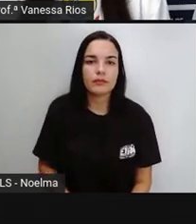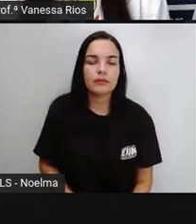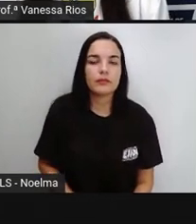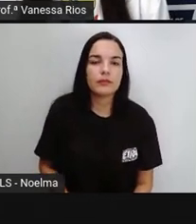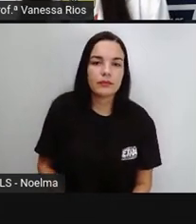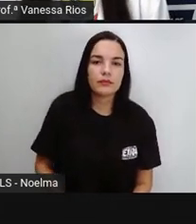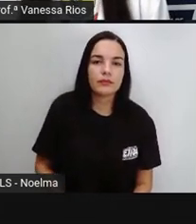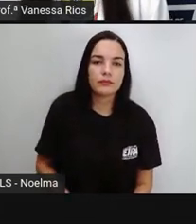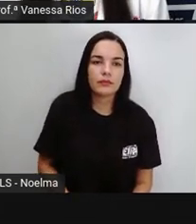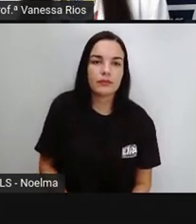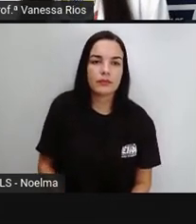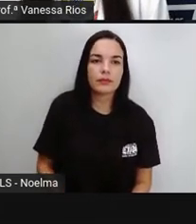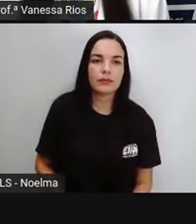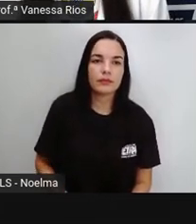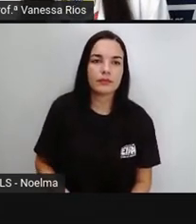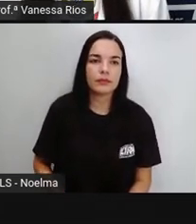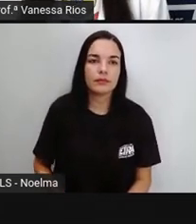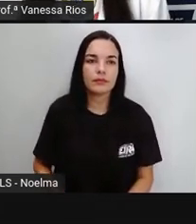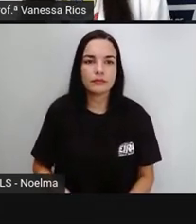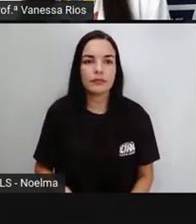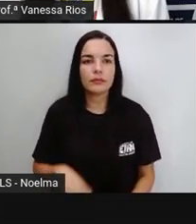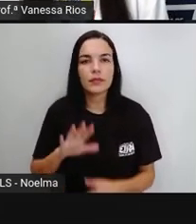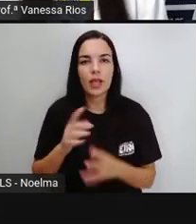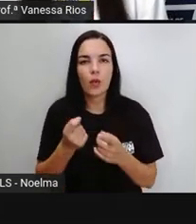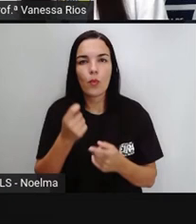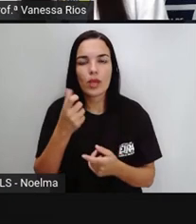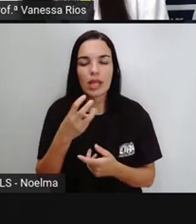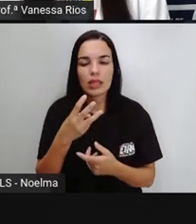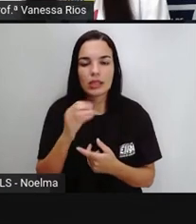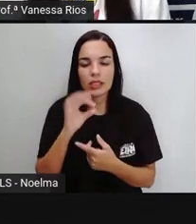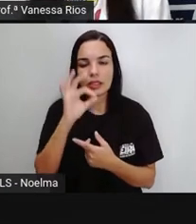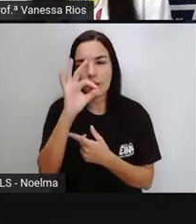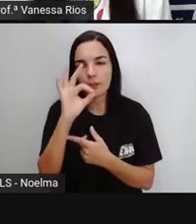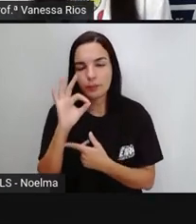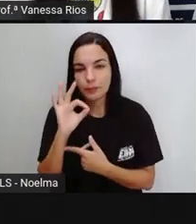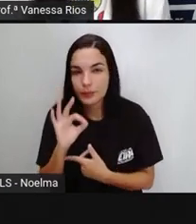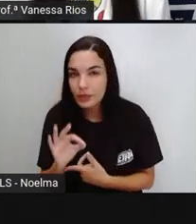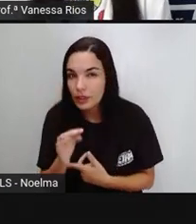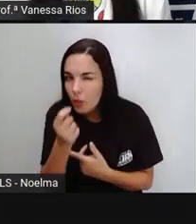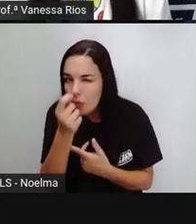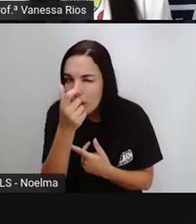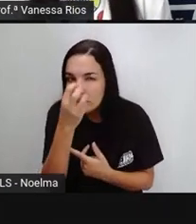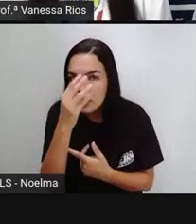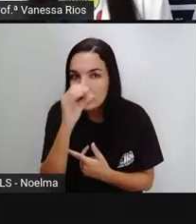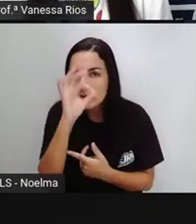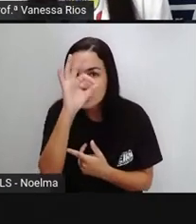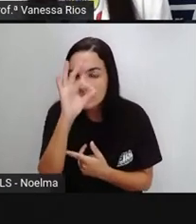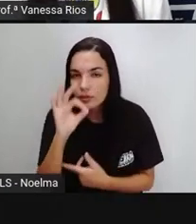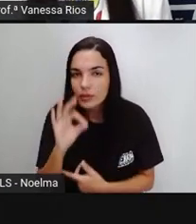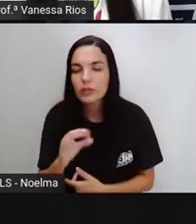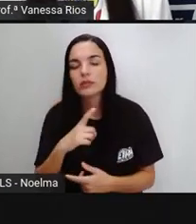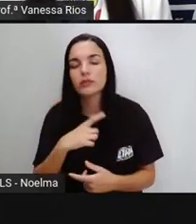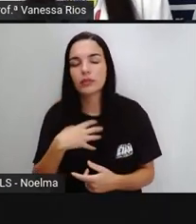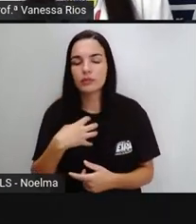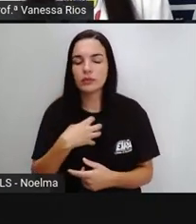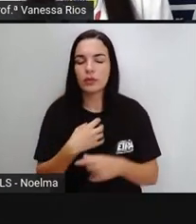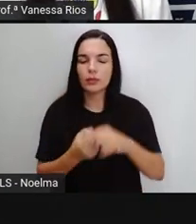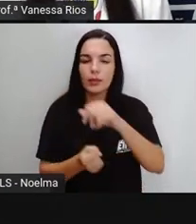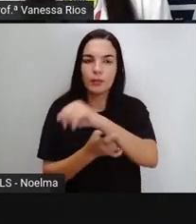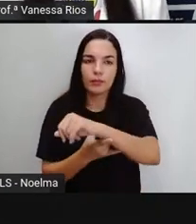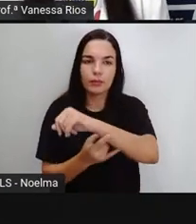,6%, aí, quase 30% de 100, quase 30, corresponde ao sintoma de